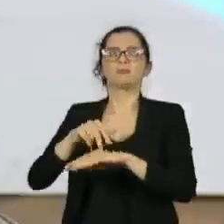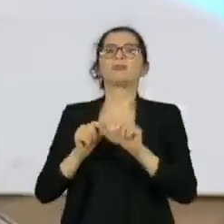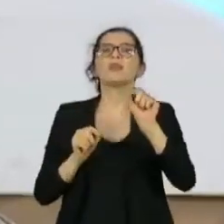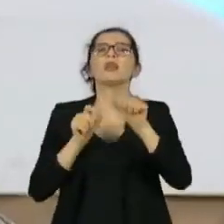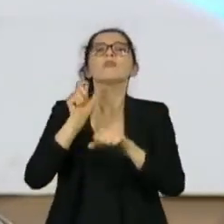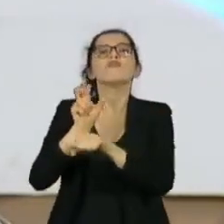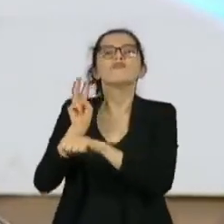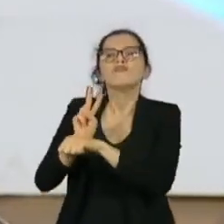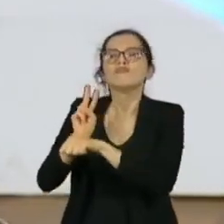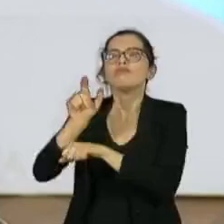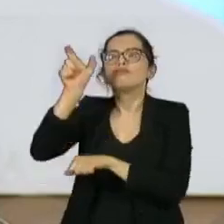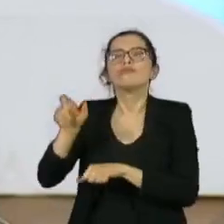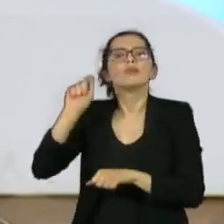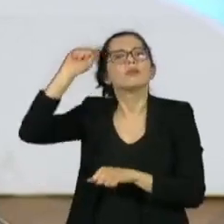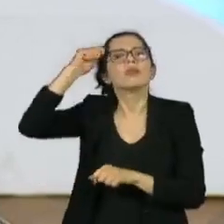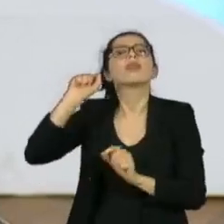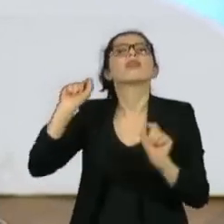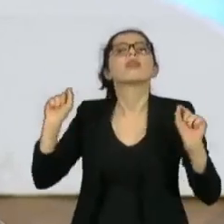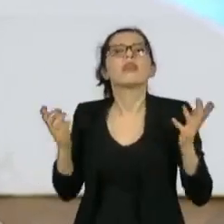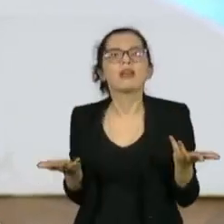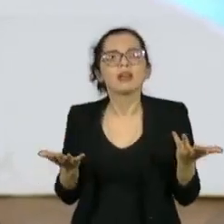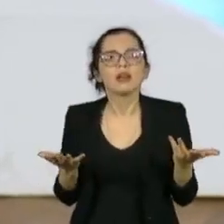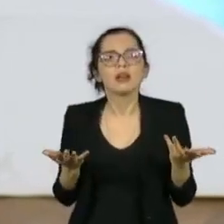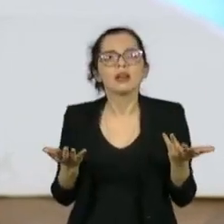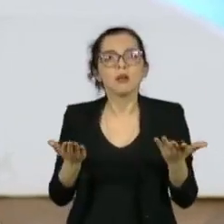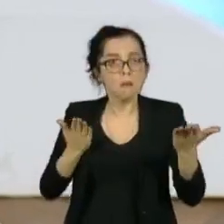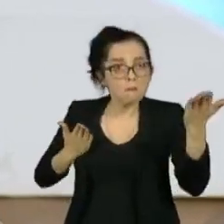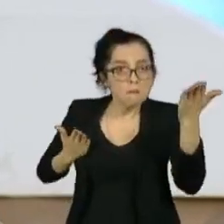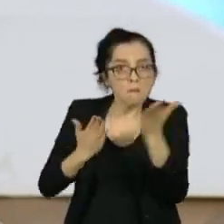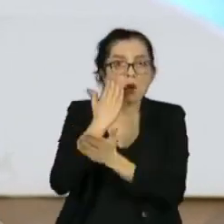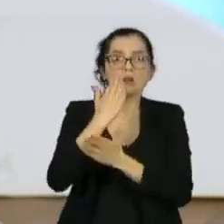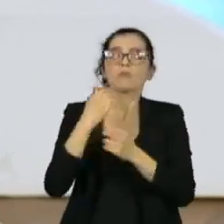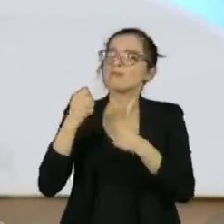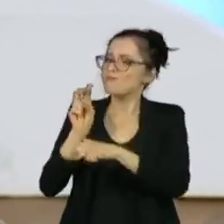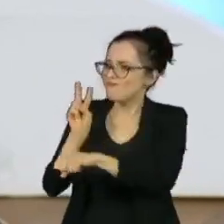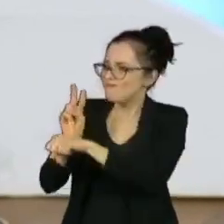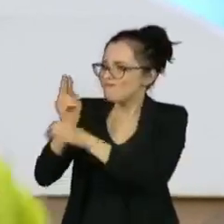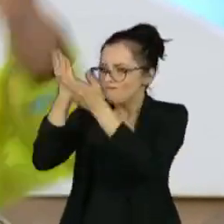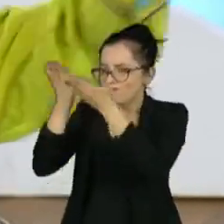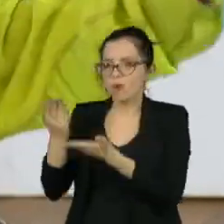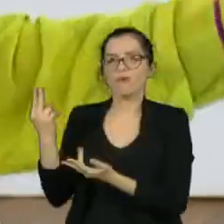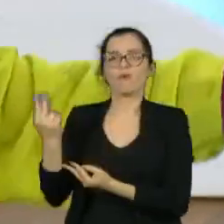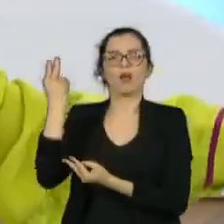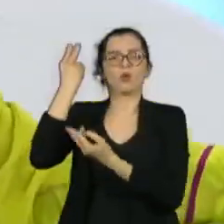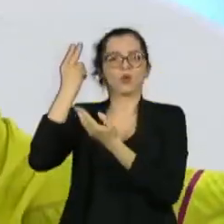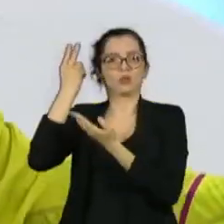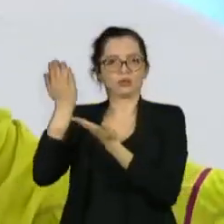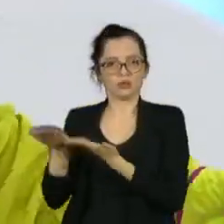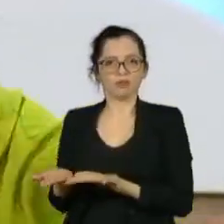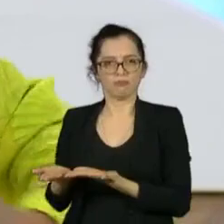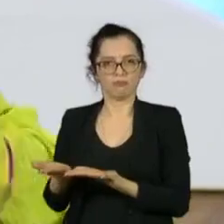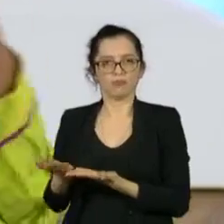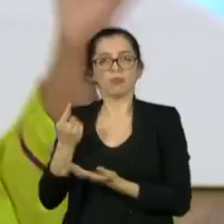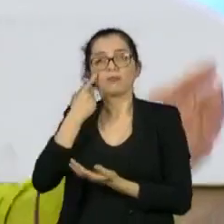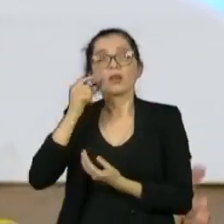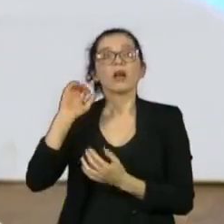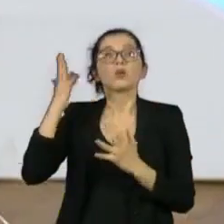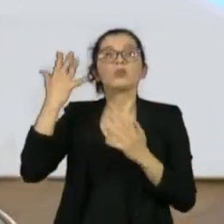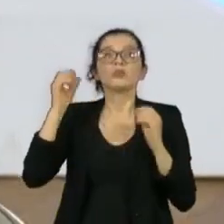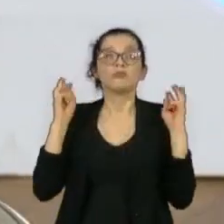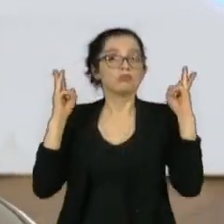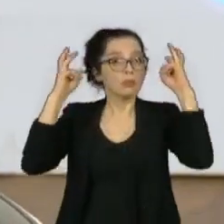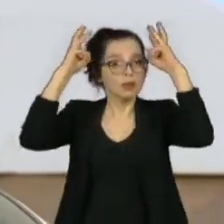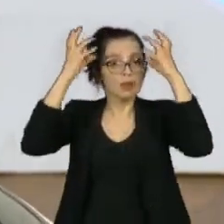A gente não adianta só eleger. Tem que cuidar dessas mulheres para que não aconteça o que aconteceu com a Marielle e vive acontecendo com os nossos parlamentares trans, que vivem sendo